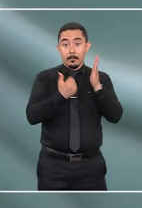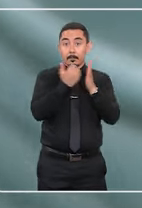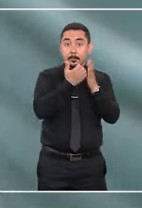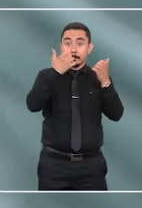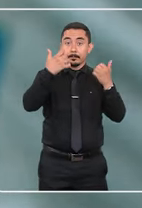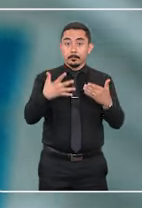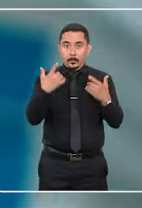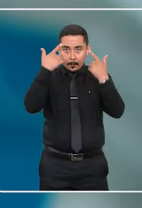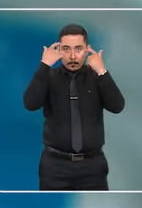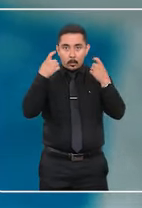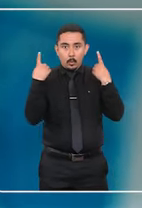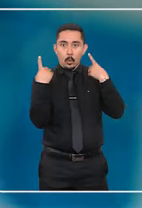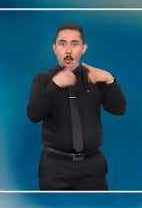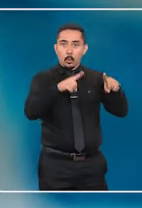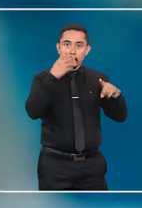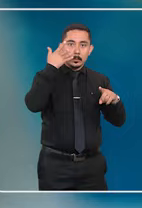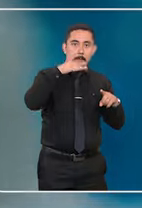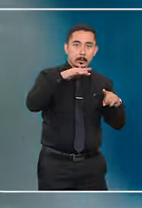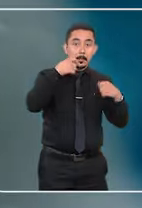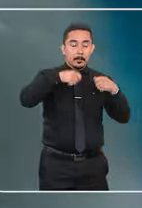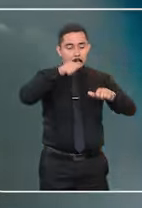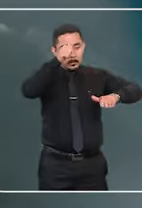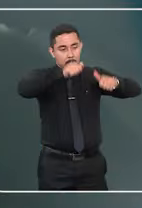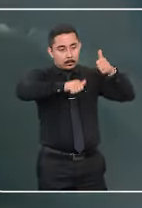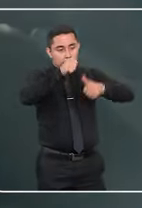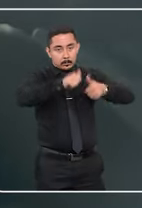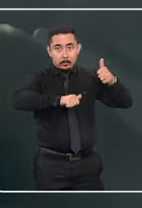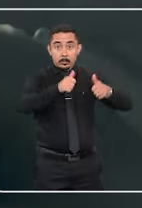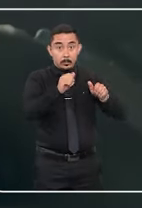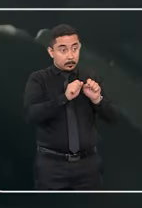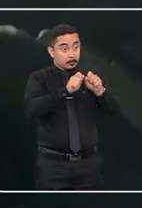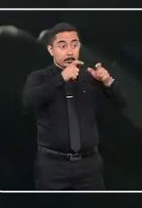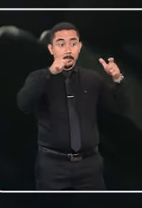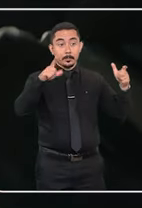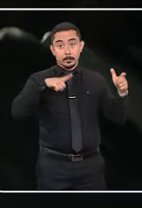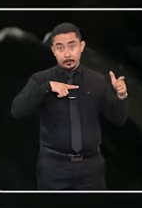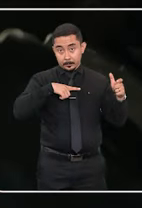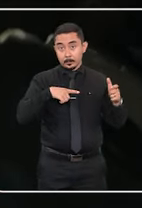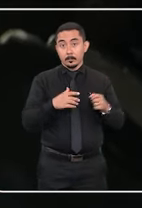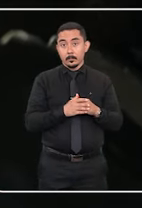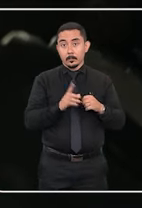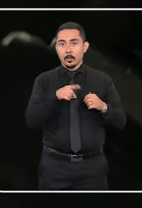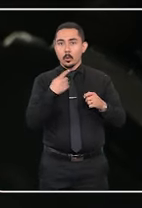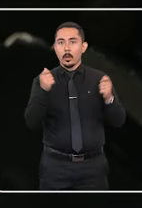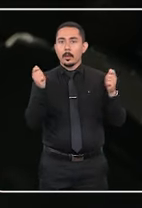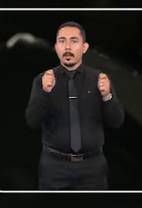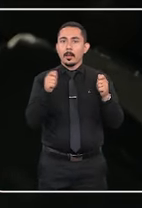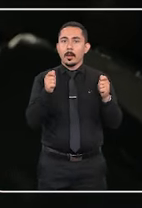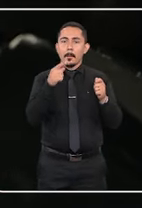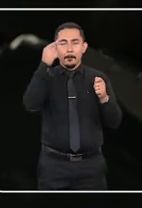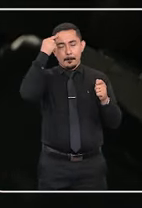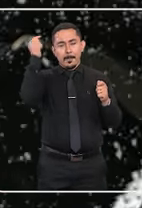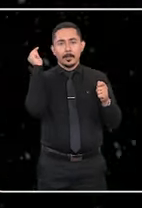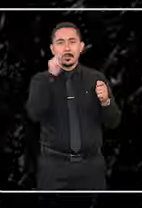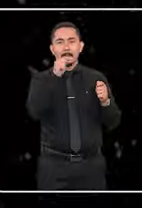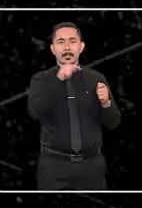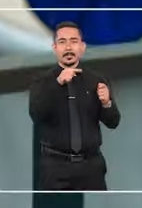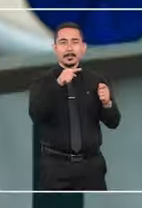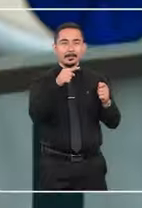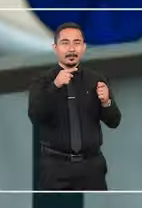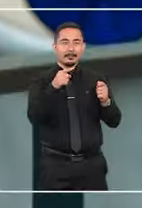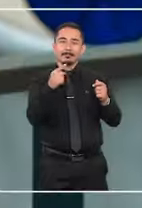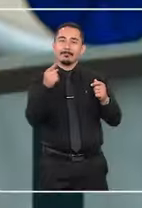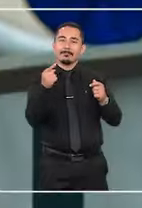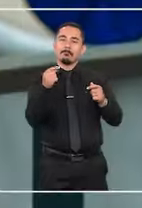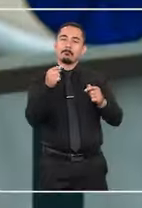Furquinha ainda acrescenta que a violência contra a criança deve ser avaliada de forma mais ampla. A gente não pode começar